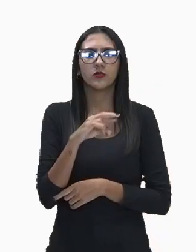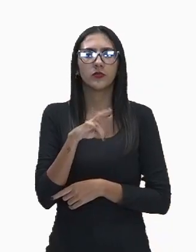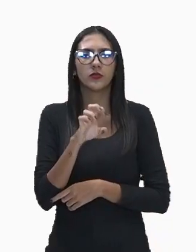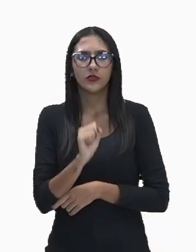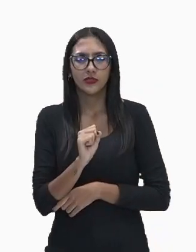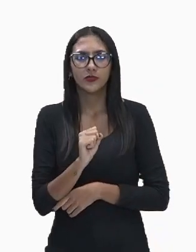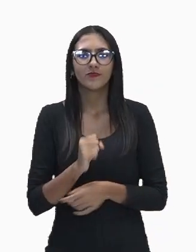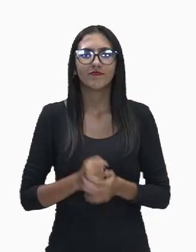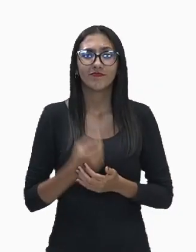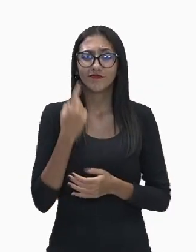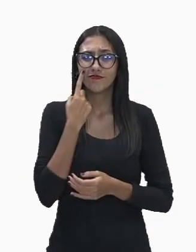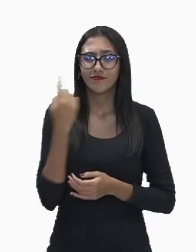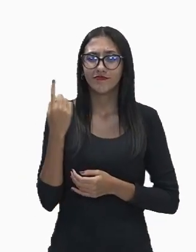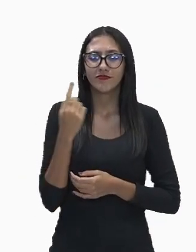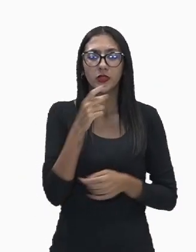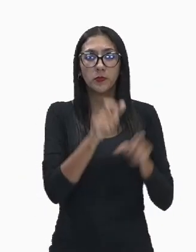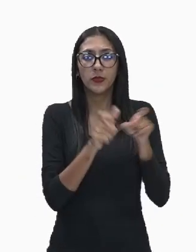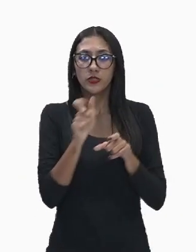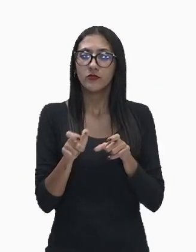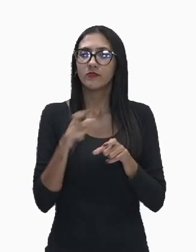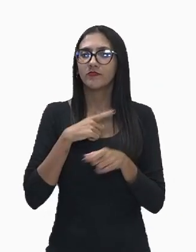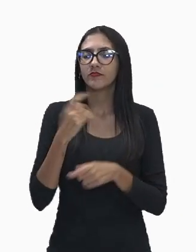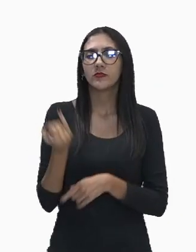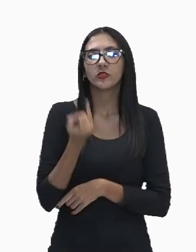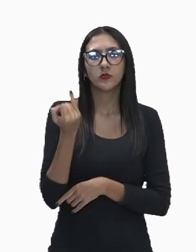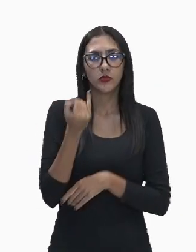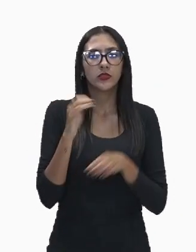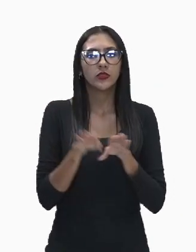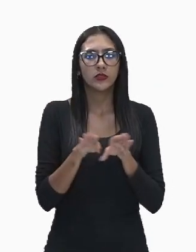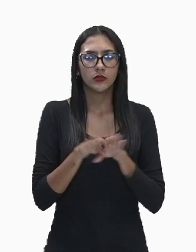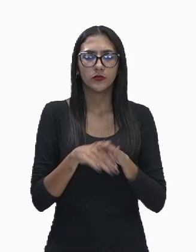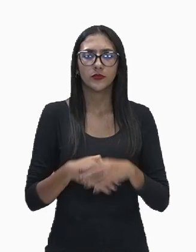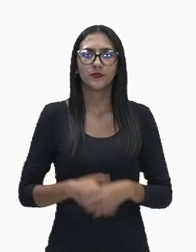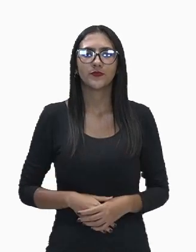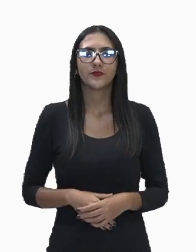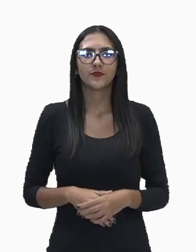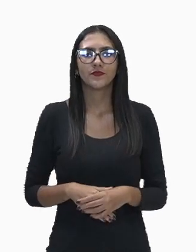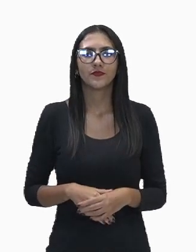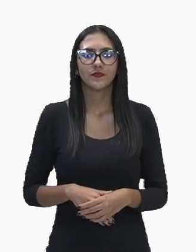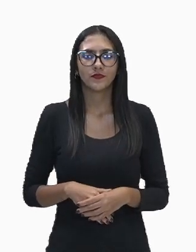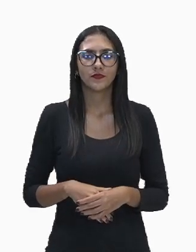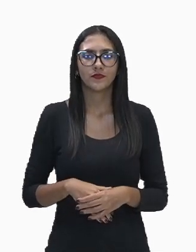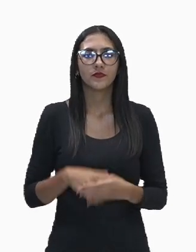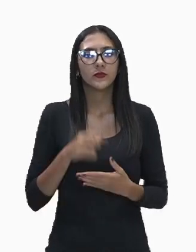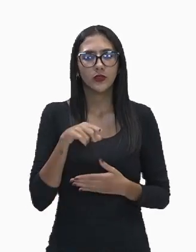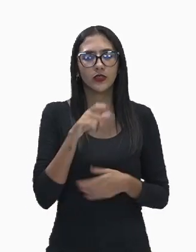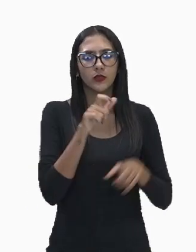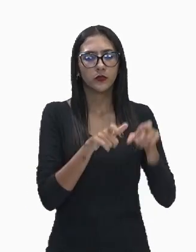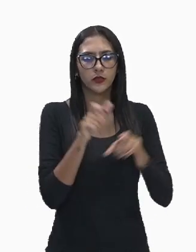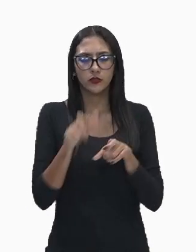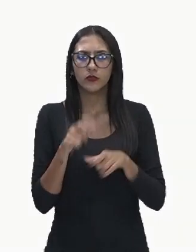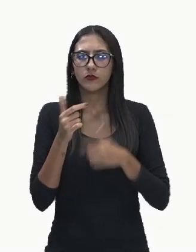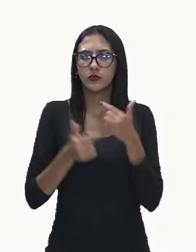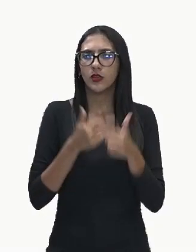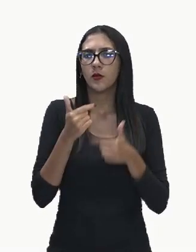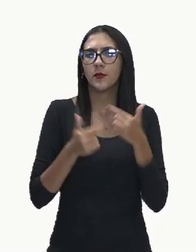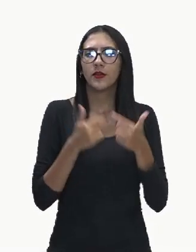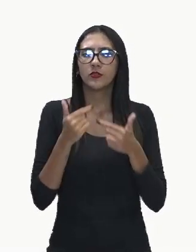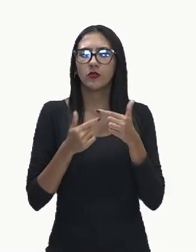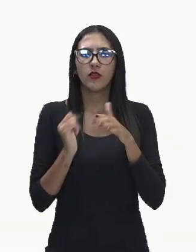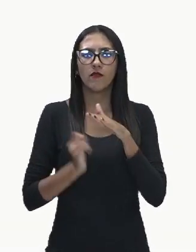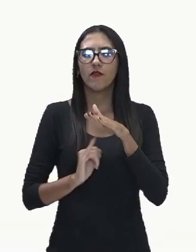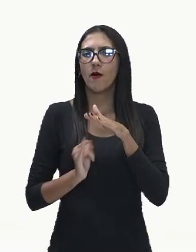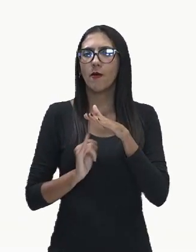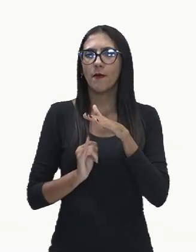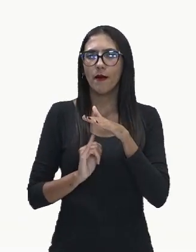eles são pessoas muito importantes para manutenção no meio ambiente os catadores de lixo são trabalhadores informais